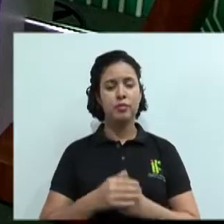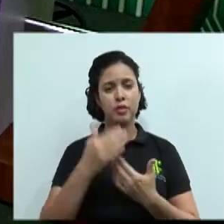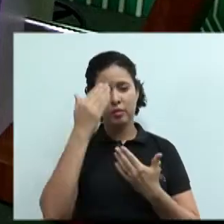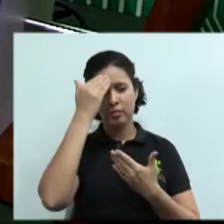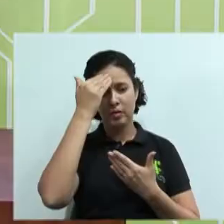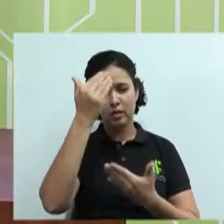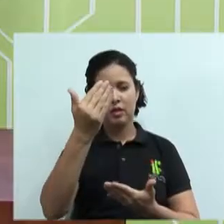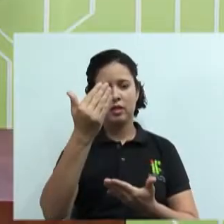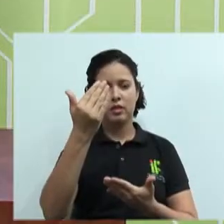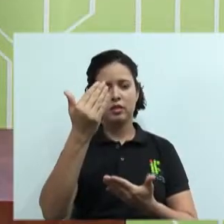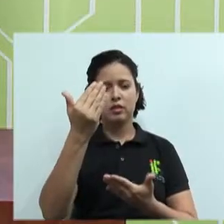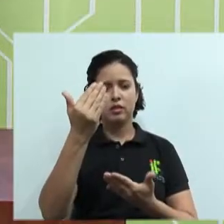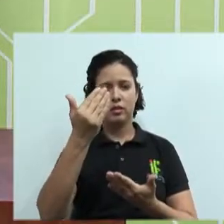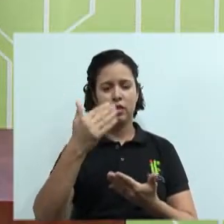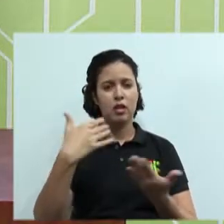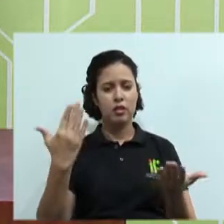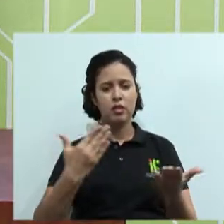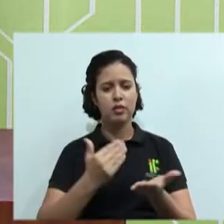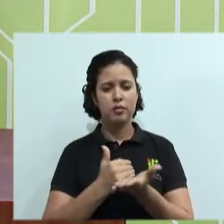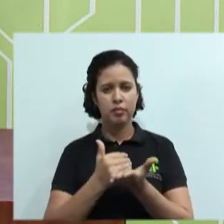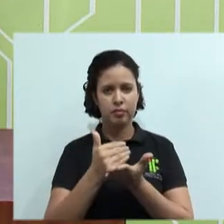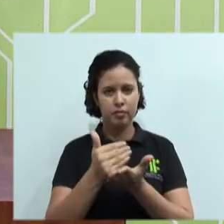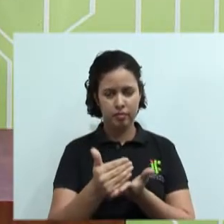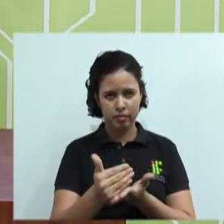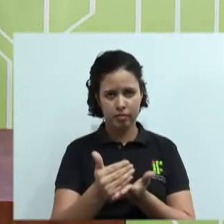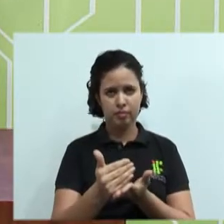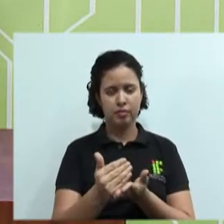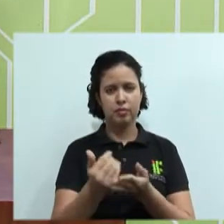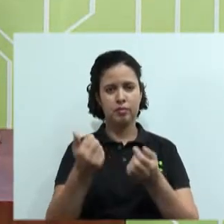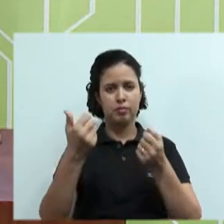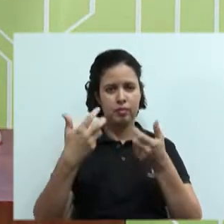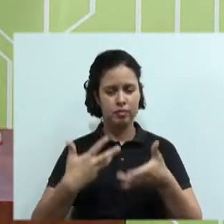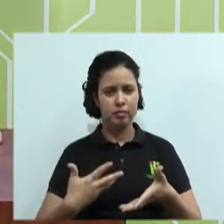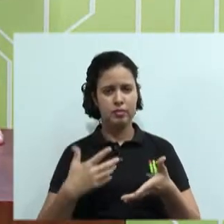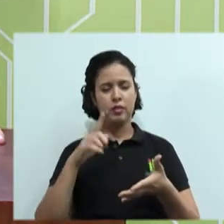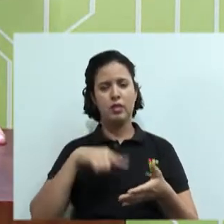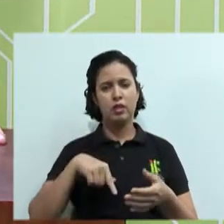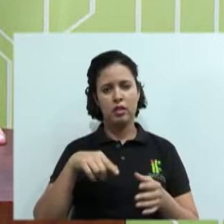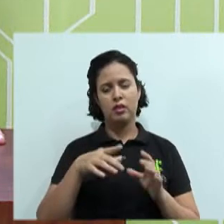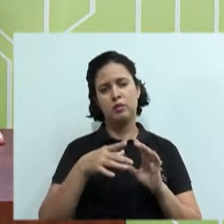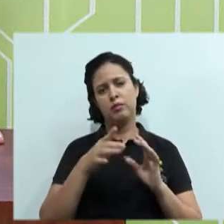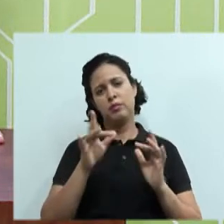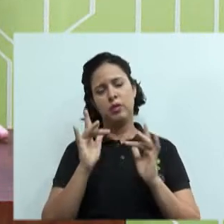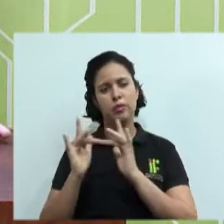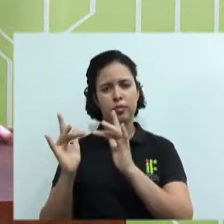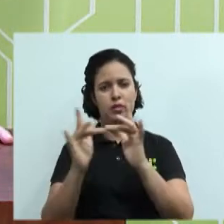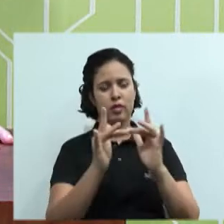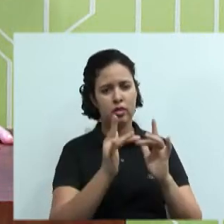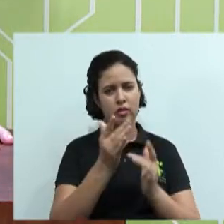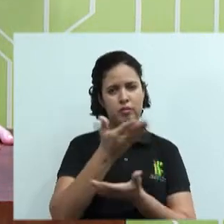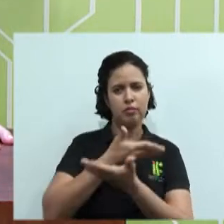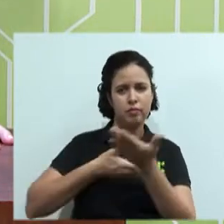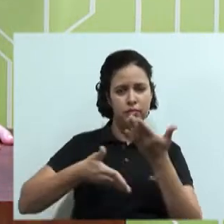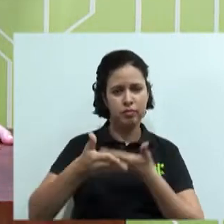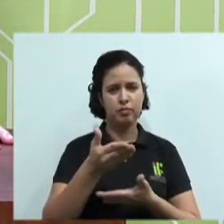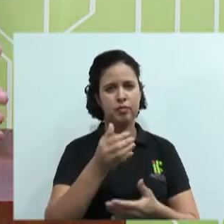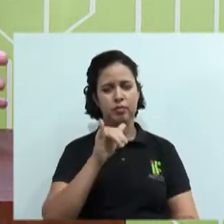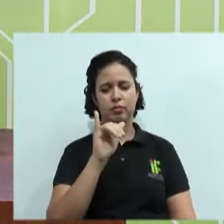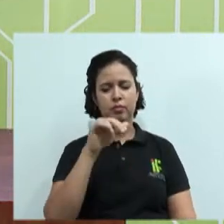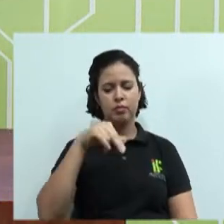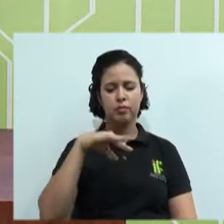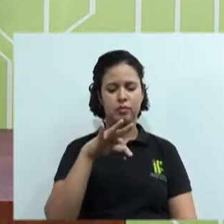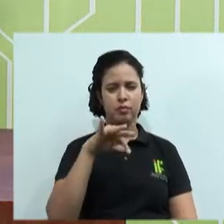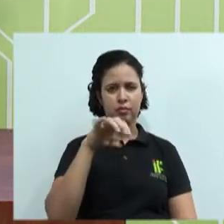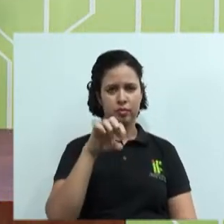Obrigado. Então, nós vamos começar a nossa aula de hoje falando um pouquinho sobre relações interpessoais e a negociação. Eu